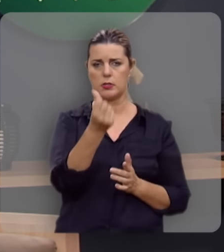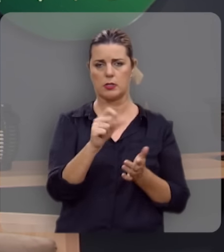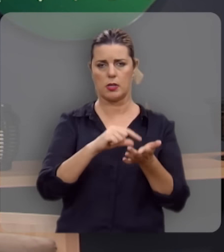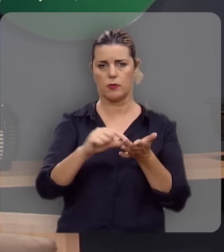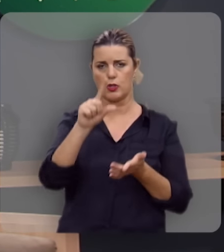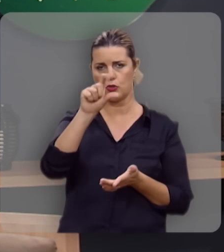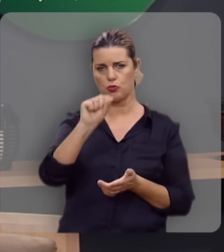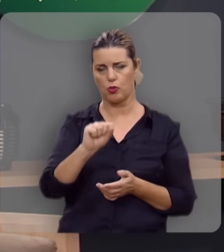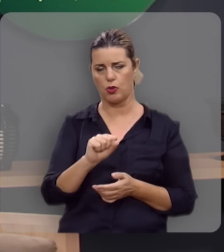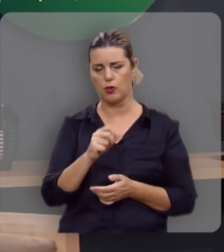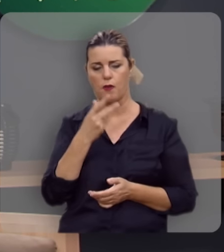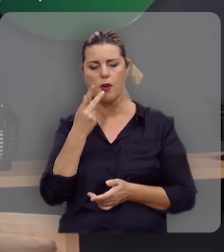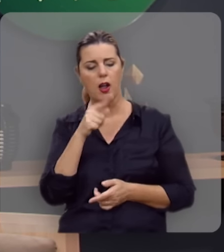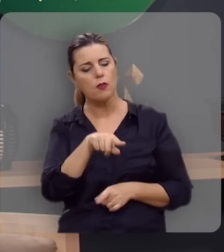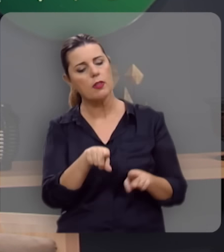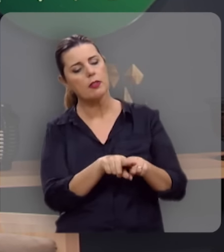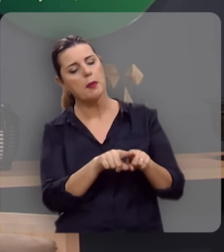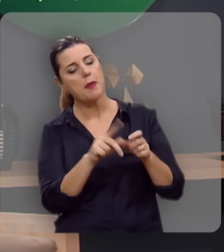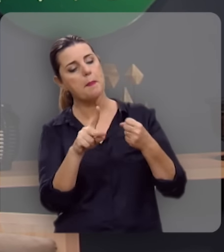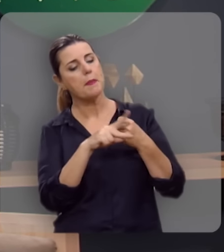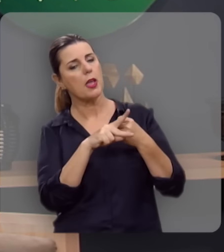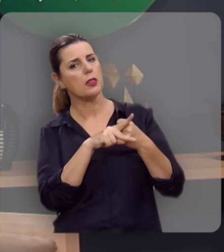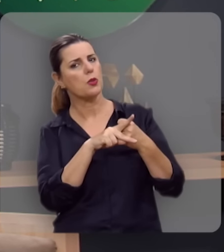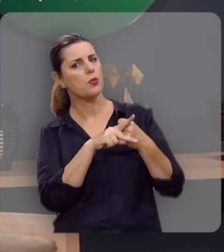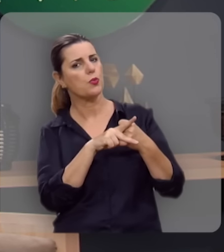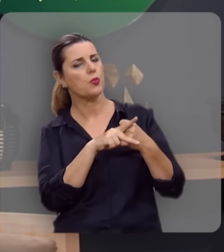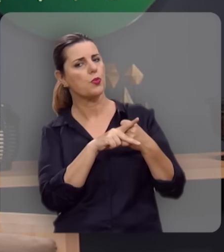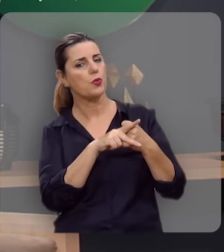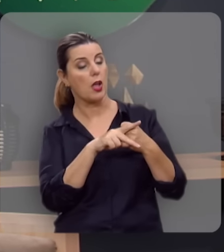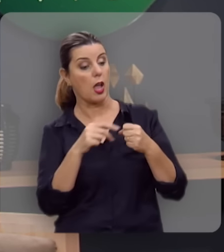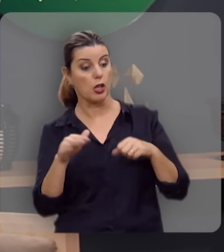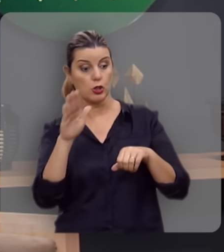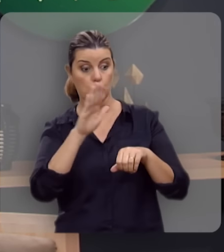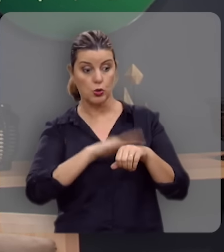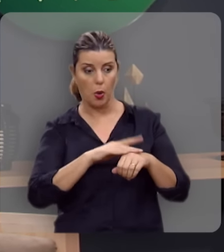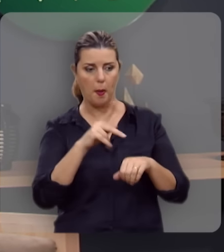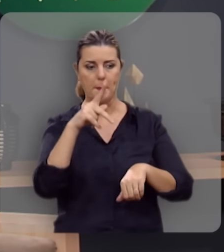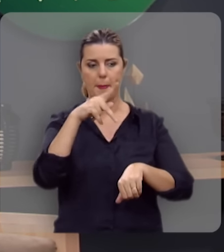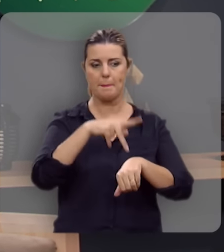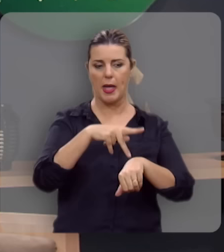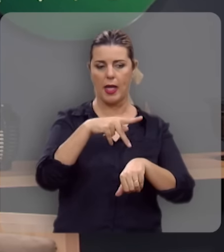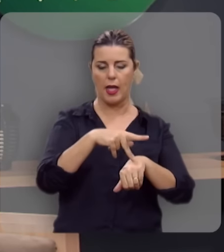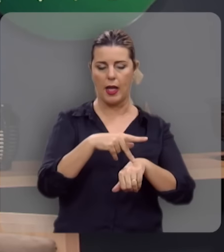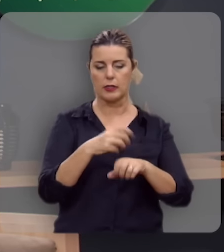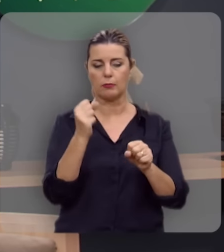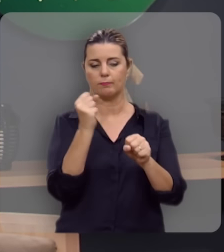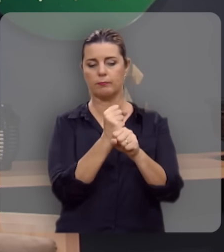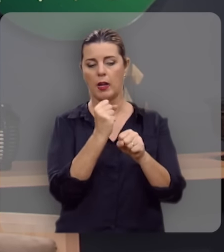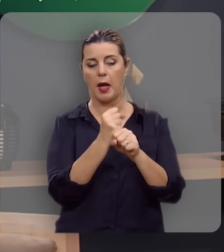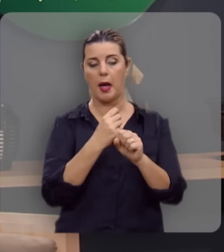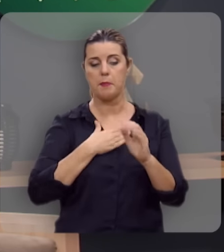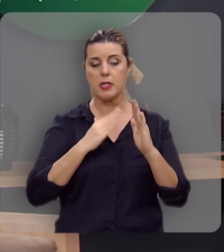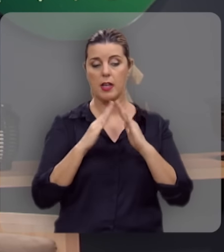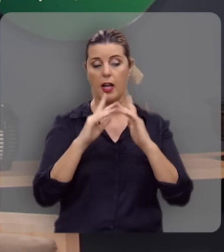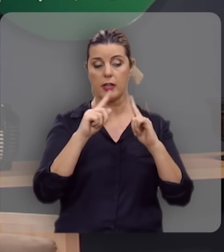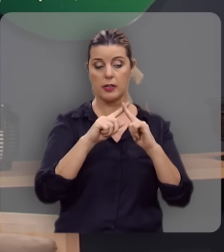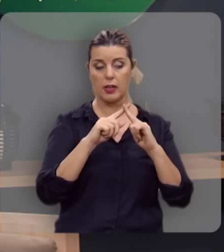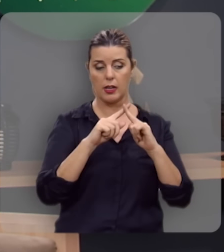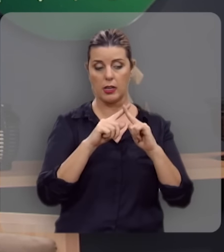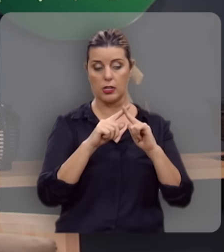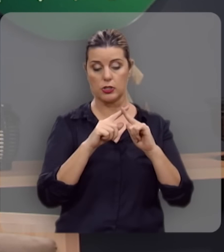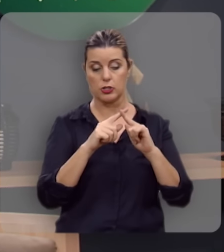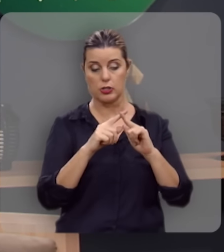18, Jesus Cristo disse, eu também te digo que tu és Pedro, e sobre esta pedra eu edificarei a minha